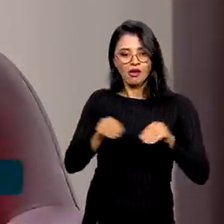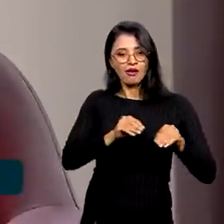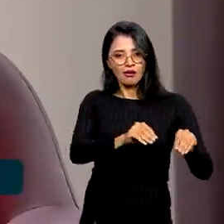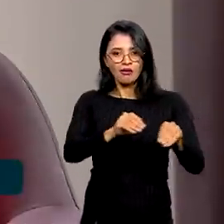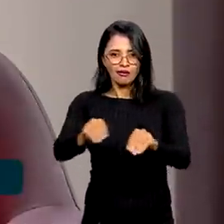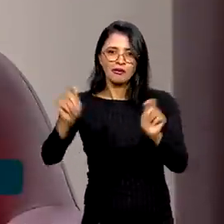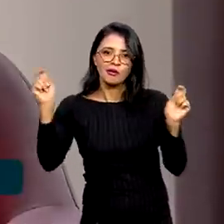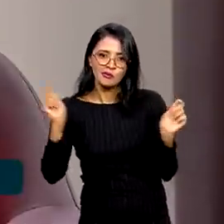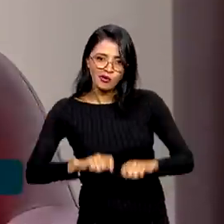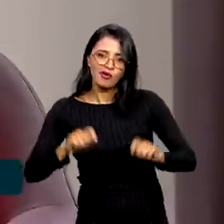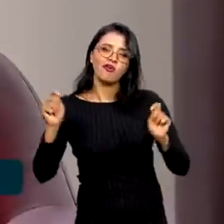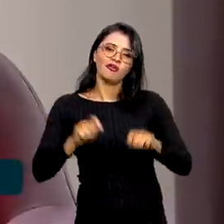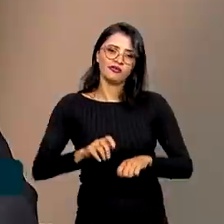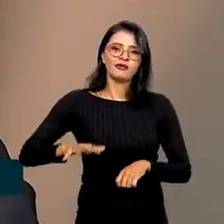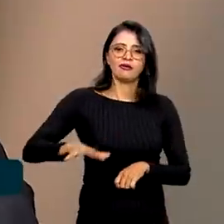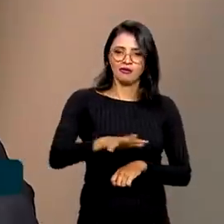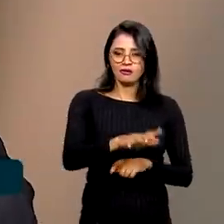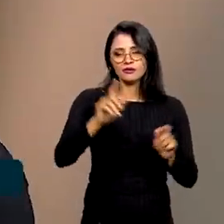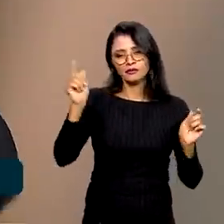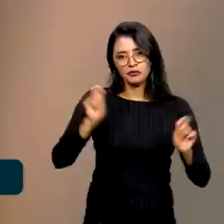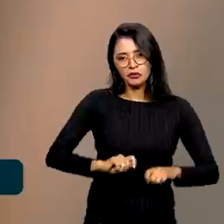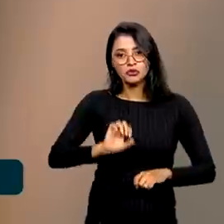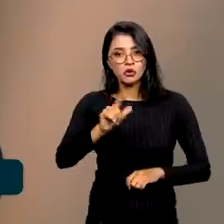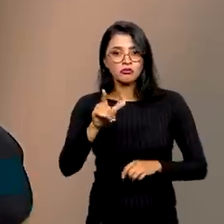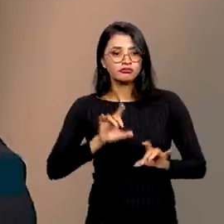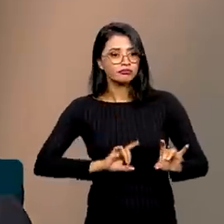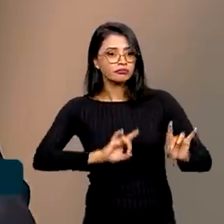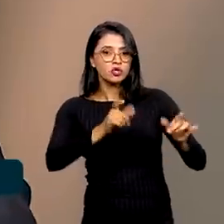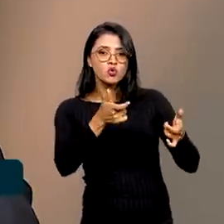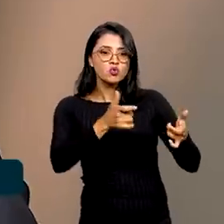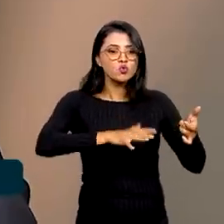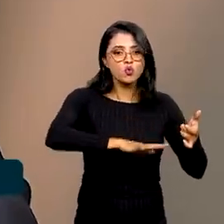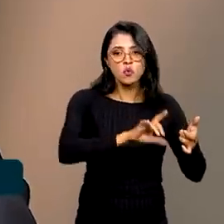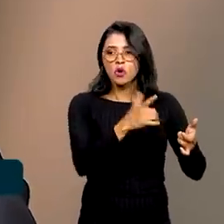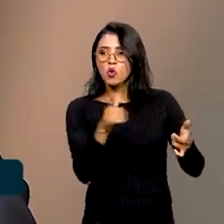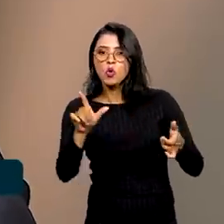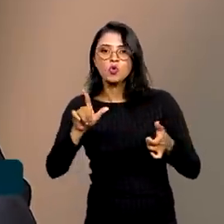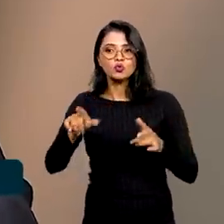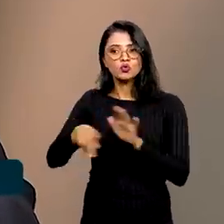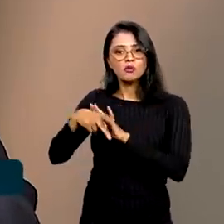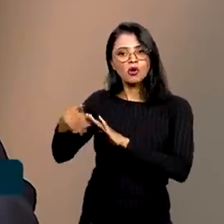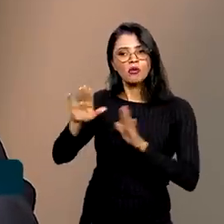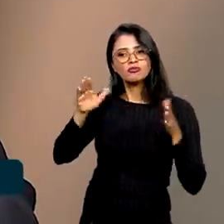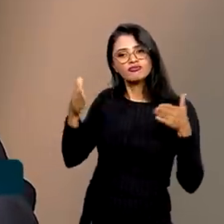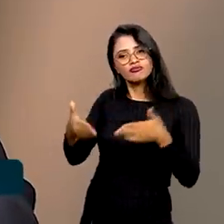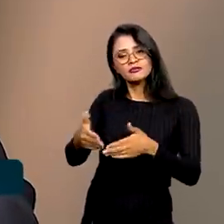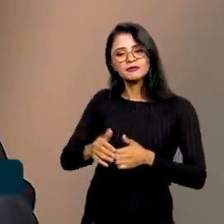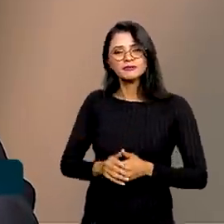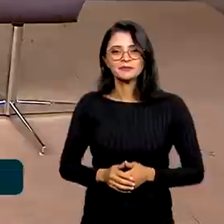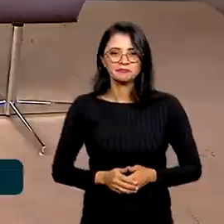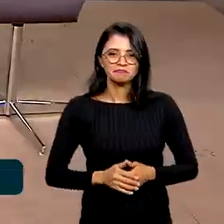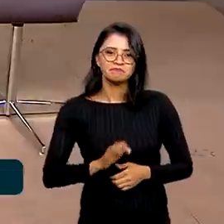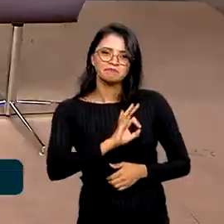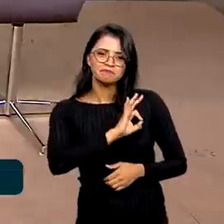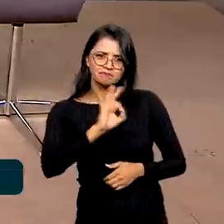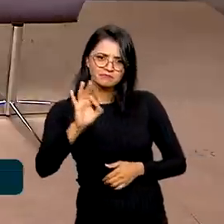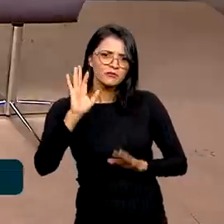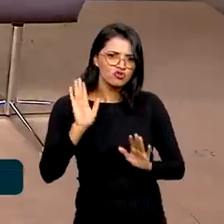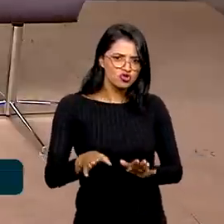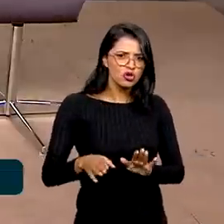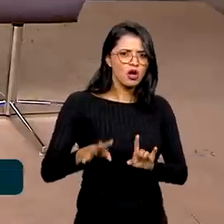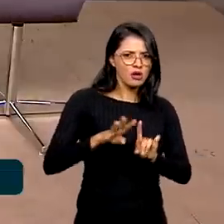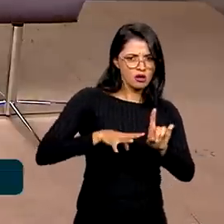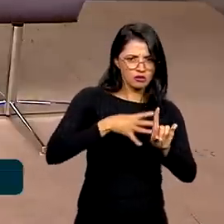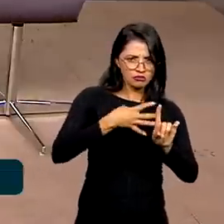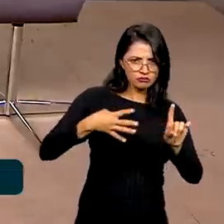eventualmente, de área, ou se especializarem em um ou outro tema mais específico, né? Ótimo. E já tem um cronograma